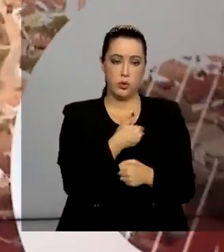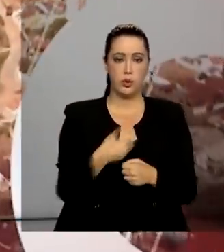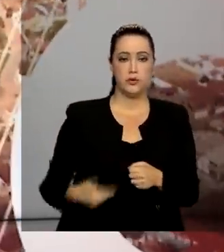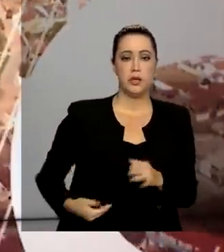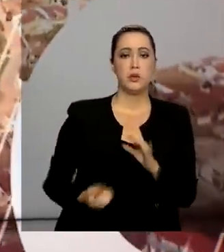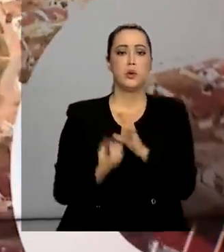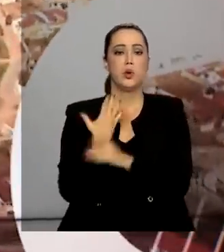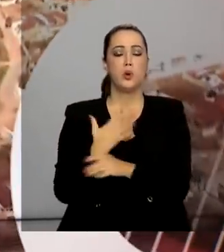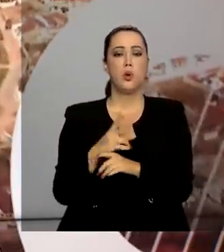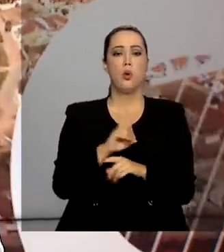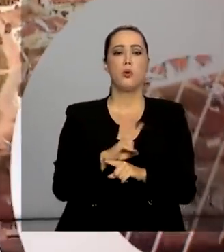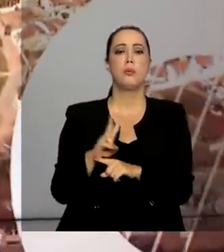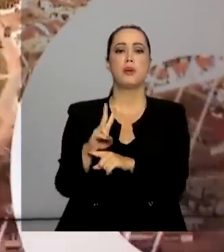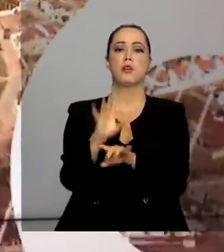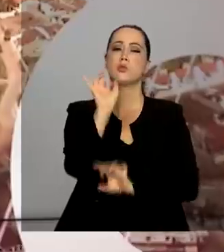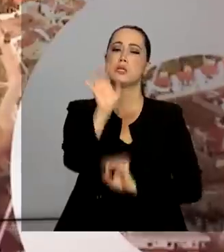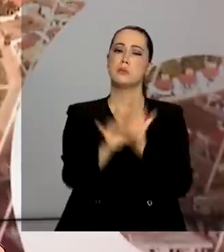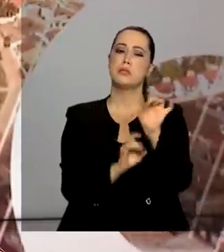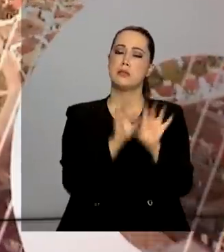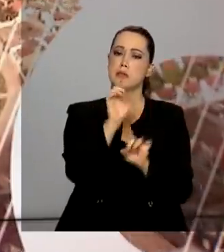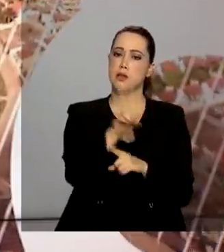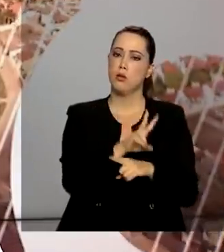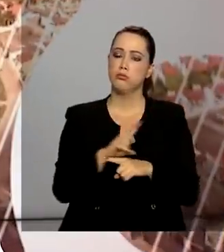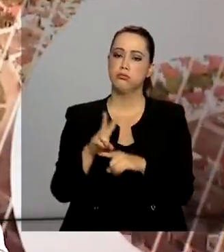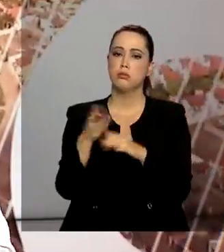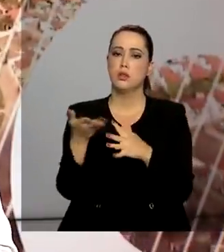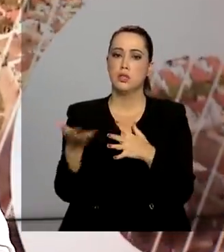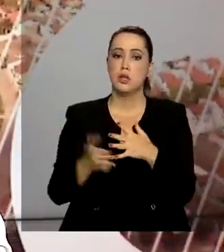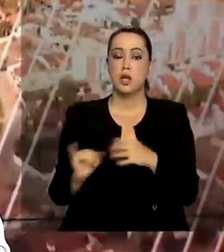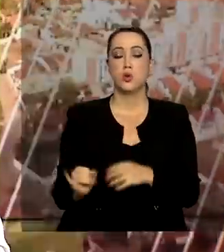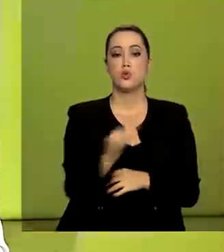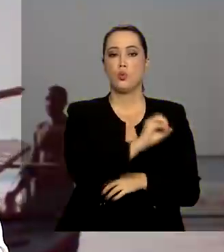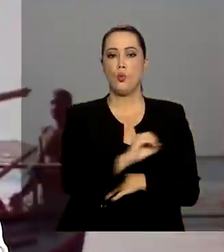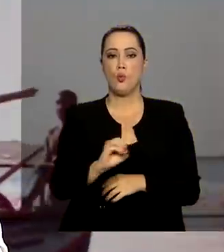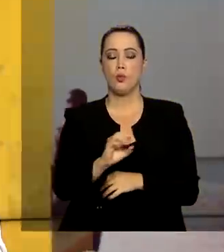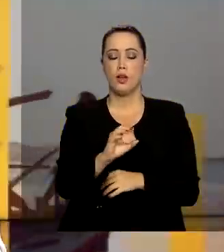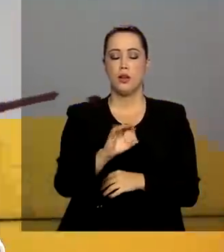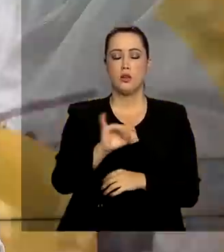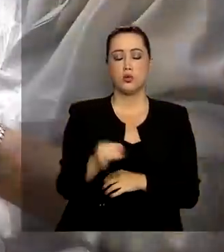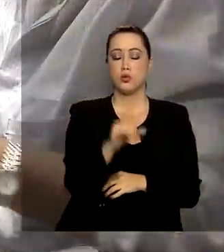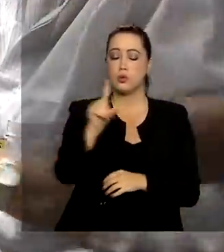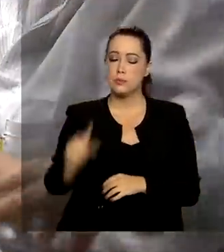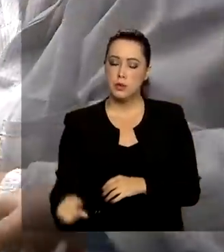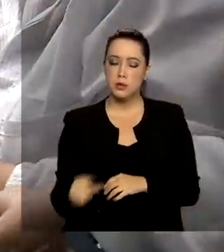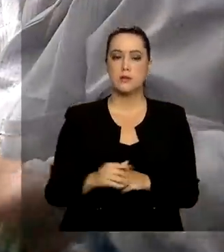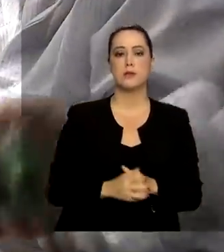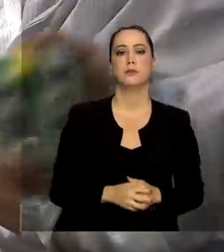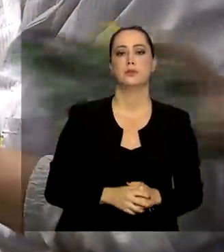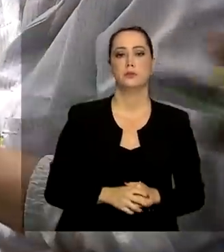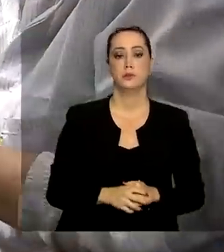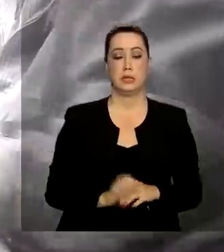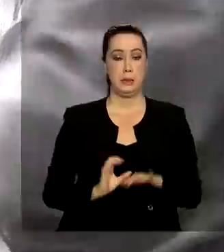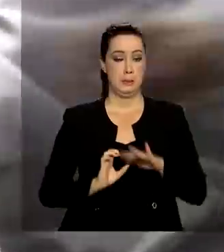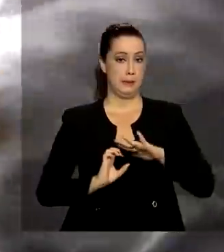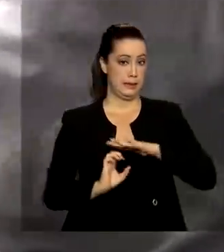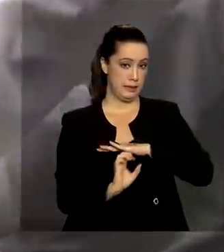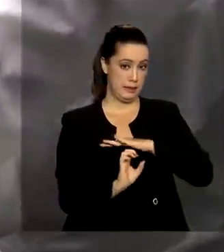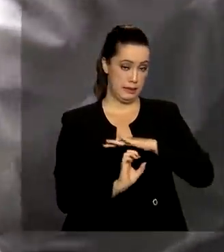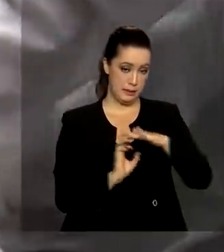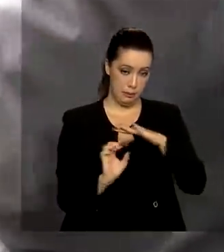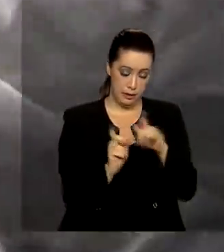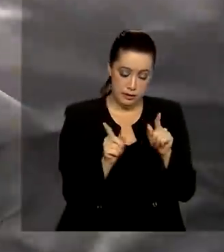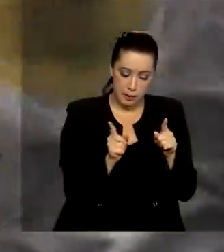criou uma linha de crédito especial de financiamento a juros reduzidos. Para que as pequenas e